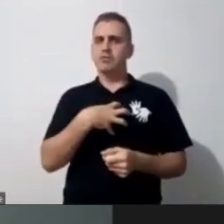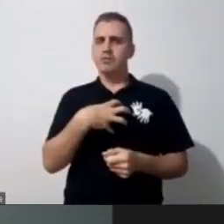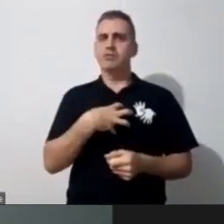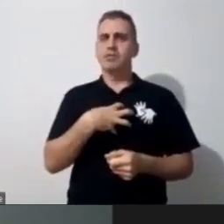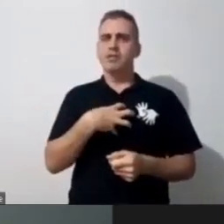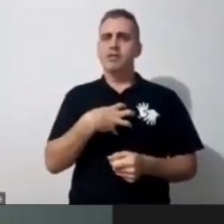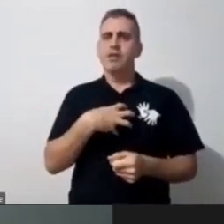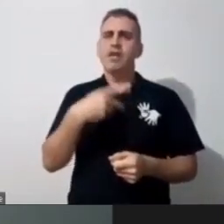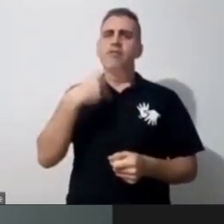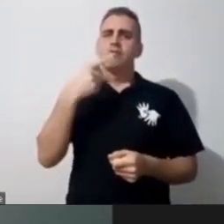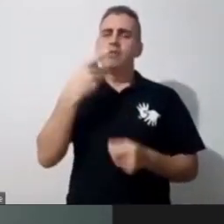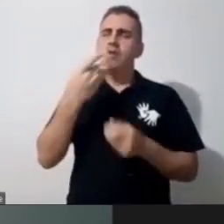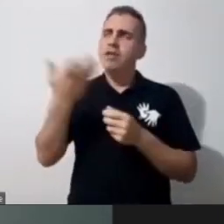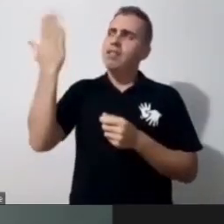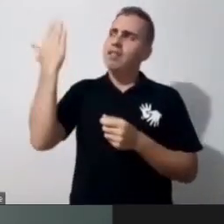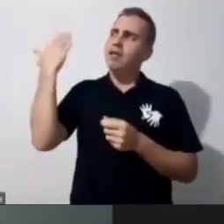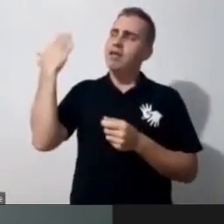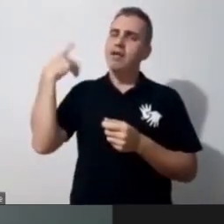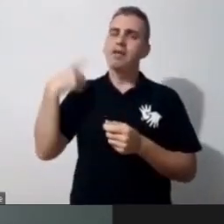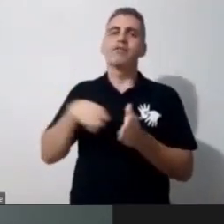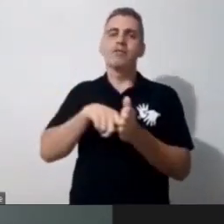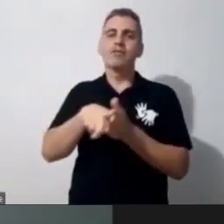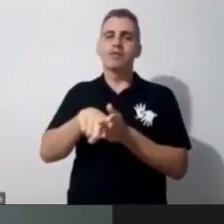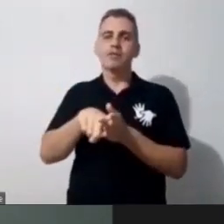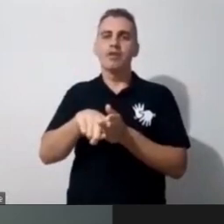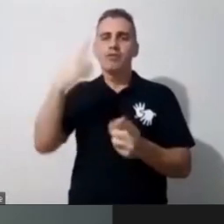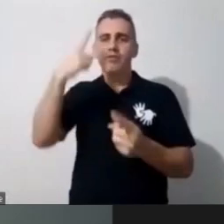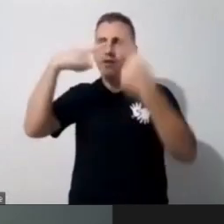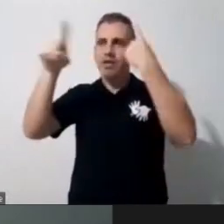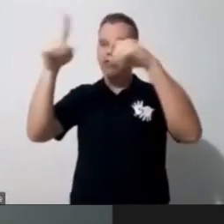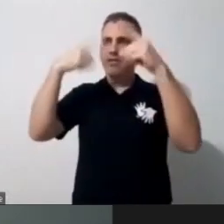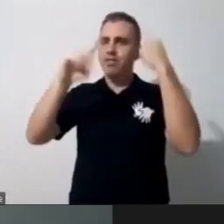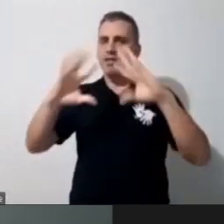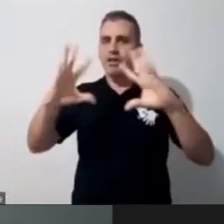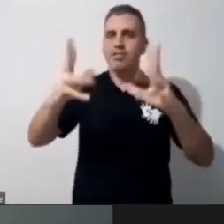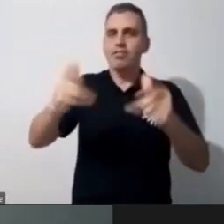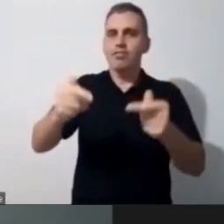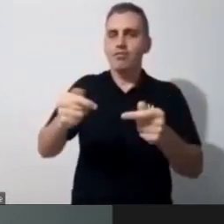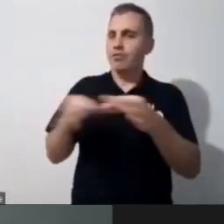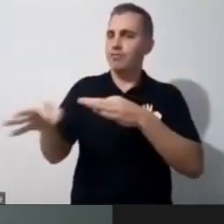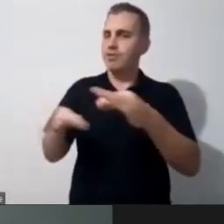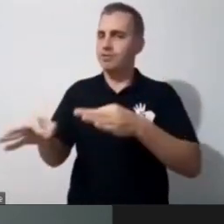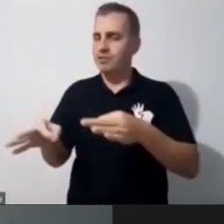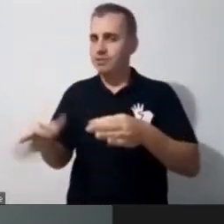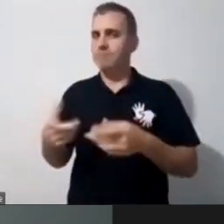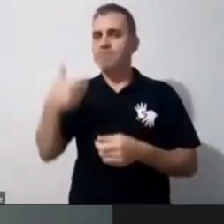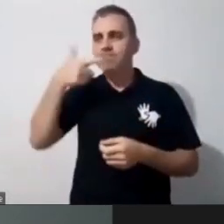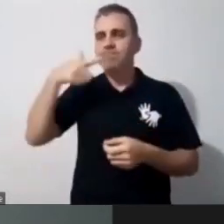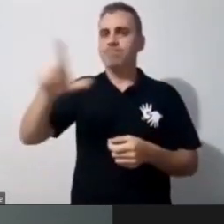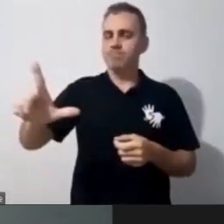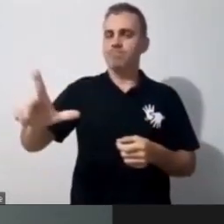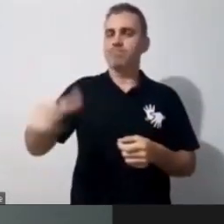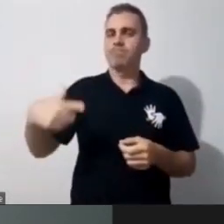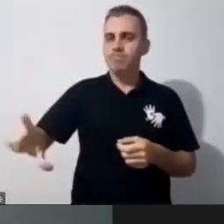segunda pergunta, que é o reinventar para todos nesse sentido, que hoje o professor, ele está se reinventando para todos,